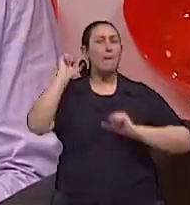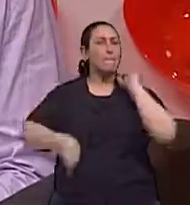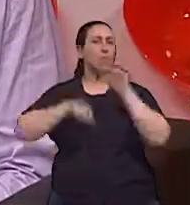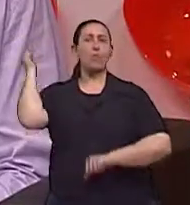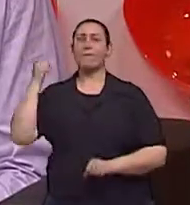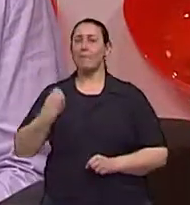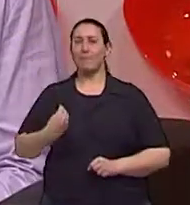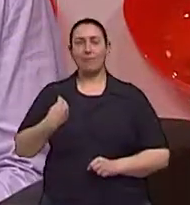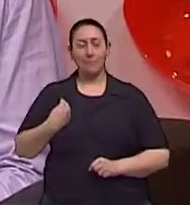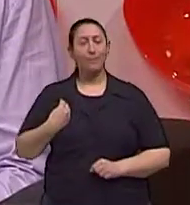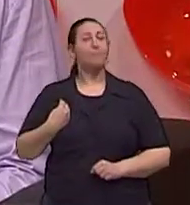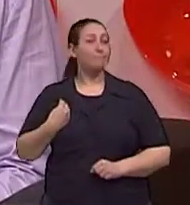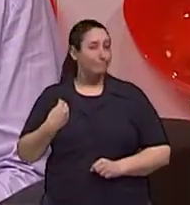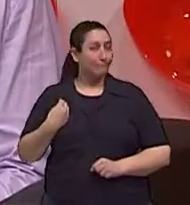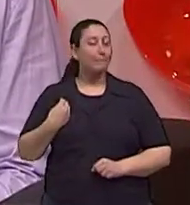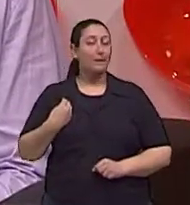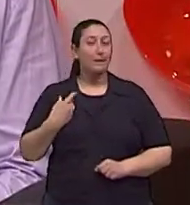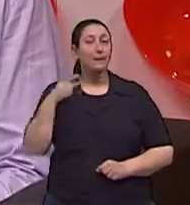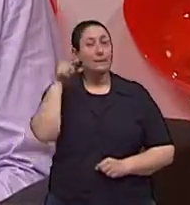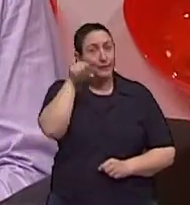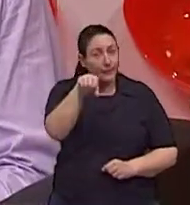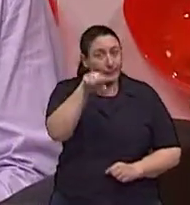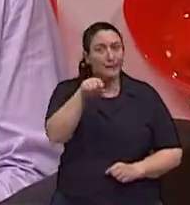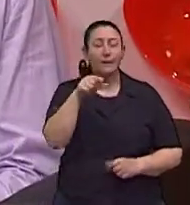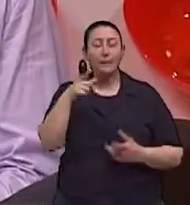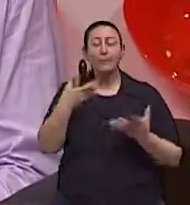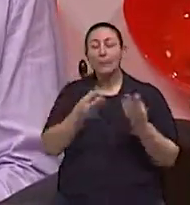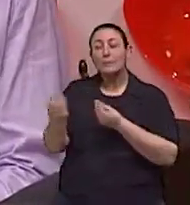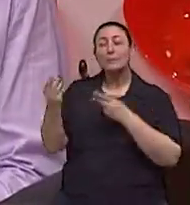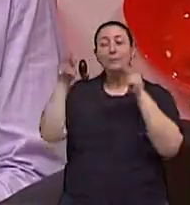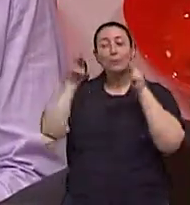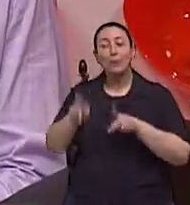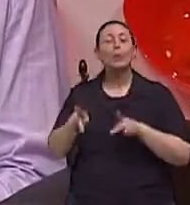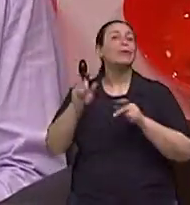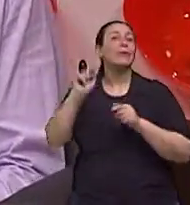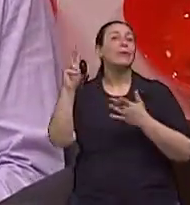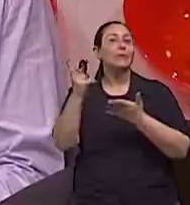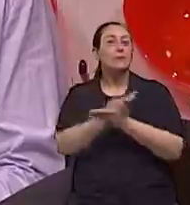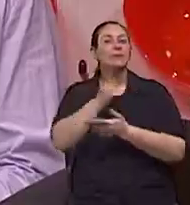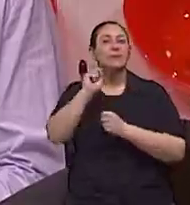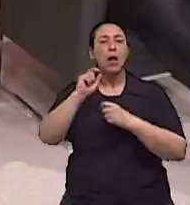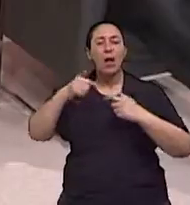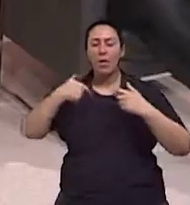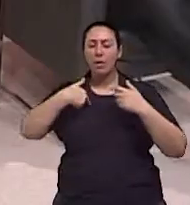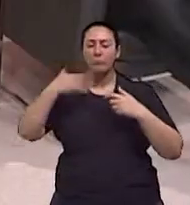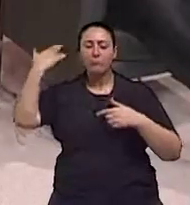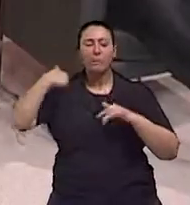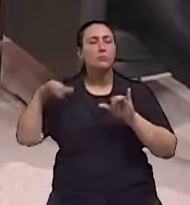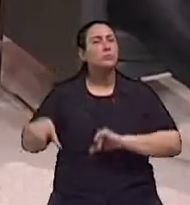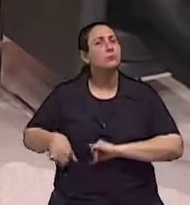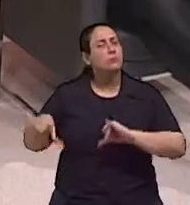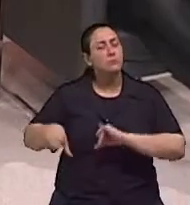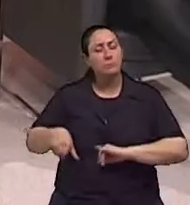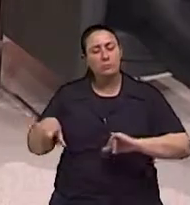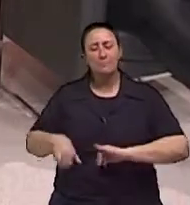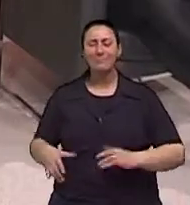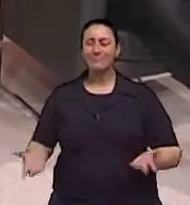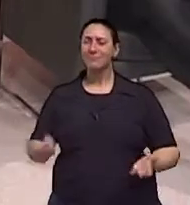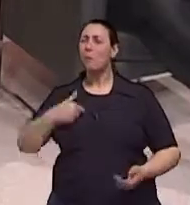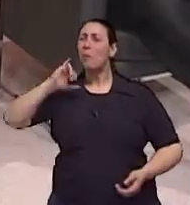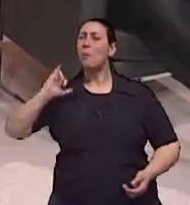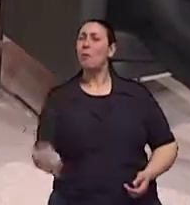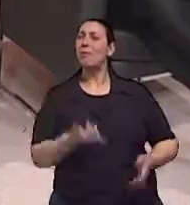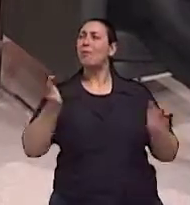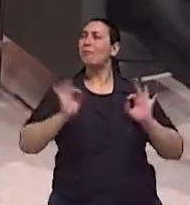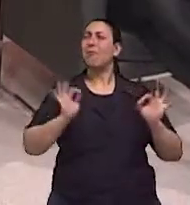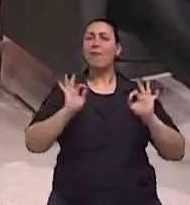adoecimento não como uma perspectiva só de se livrar de um sofrimento mas sim como uma perspectiva de se conhecer, de